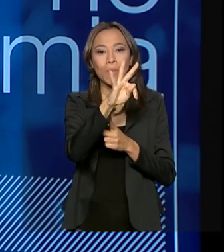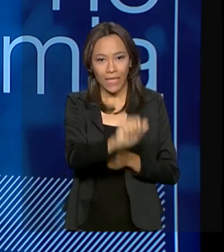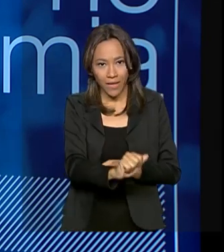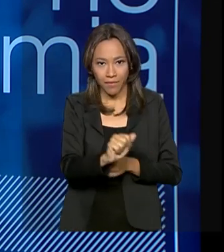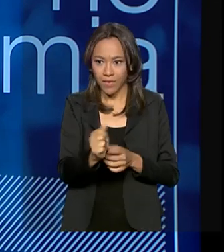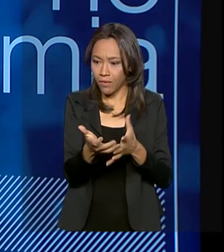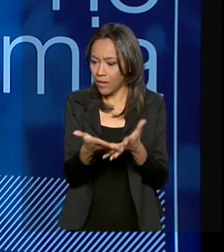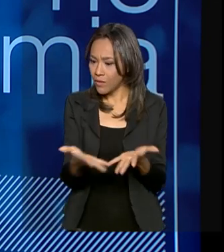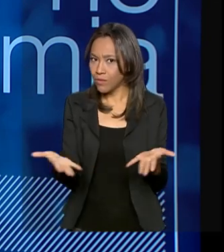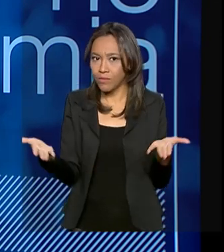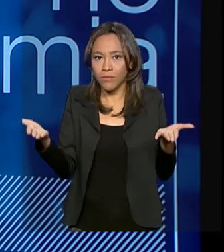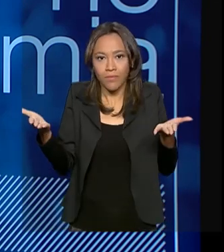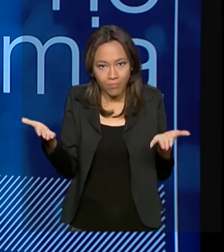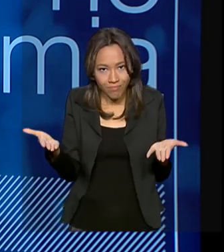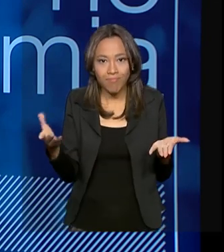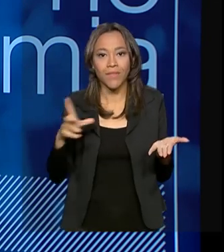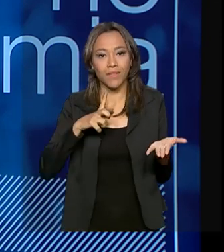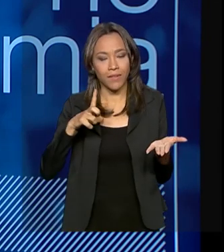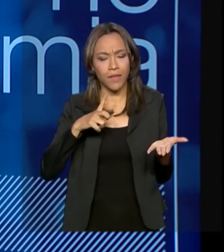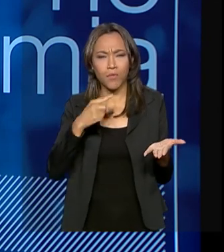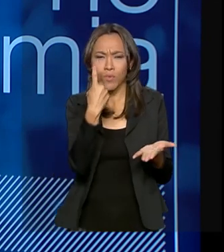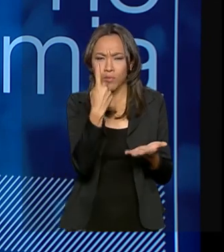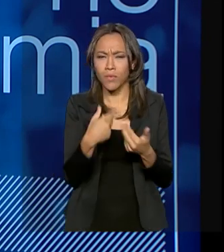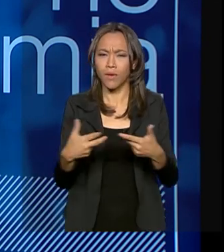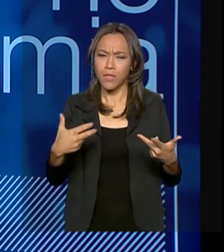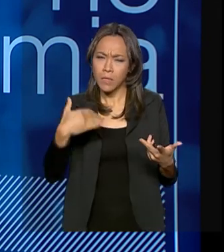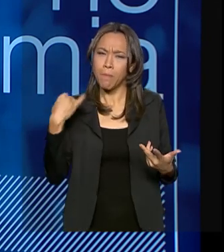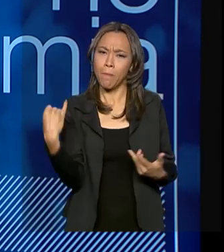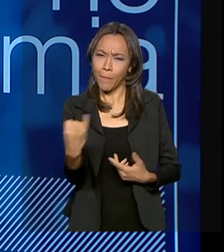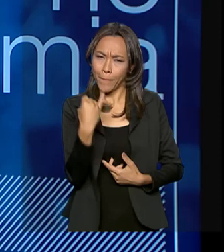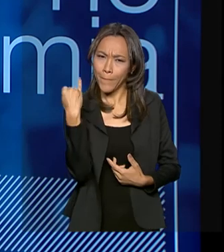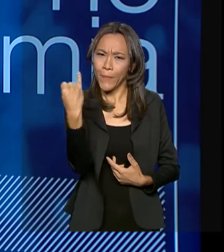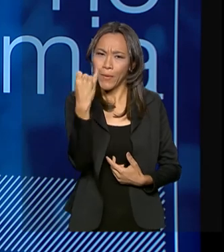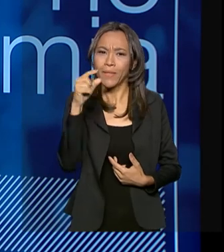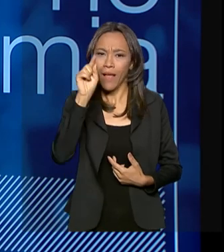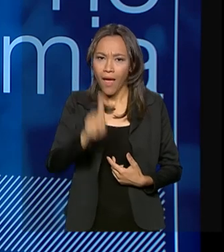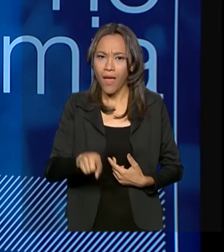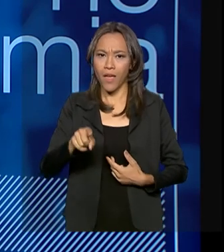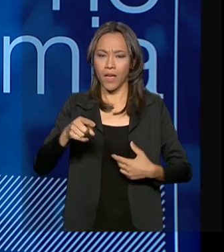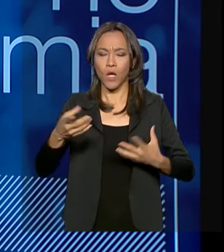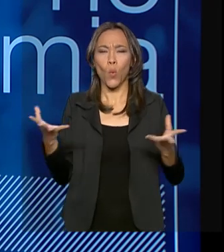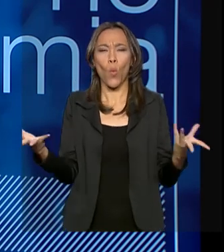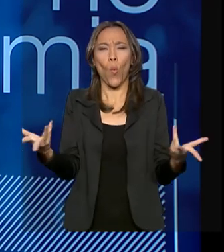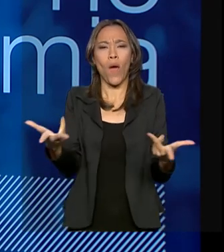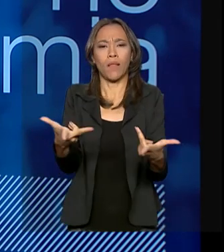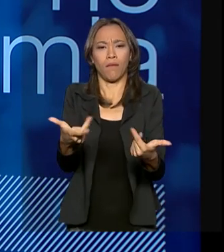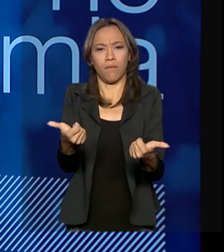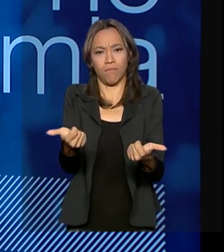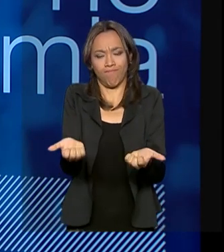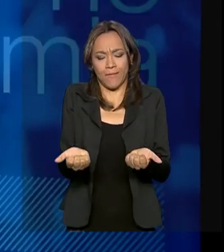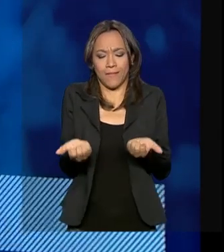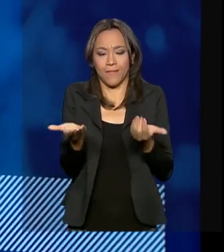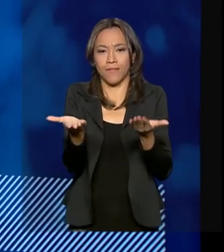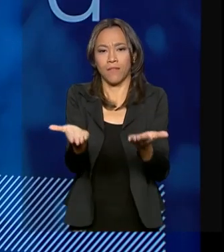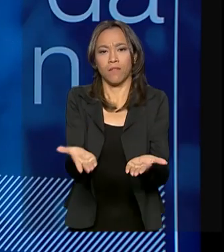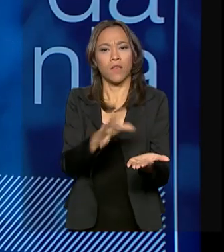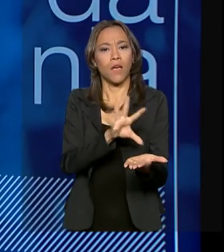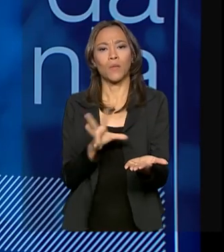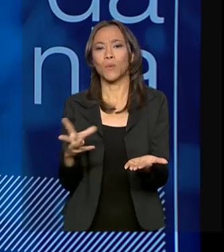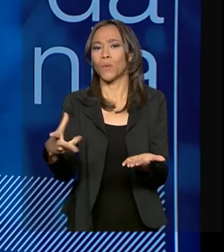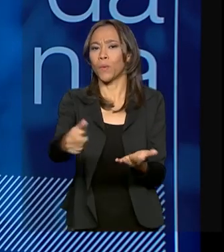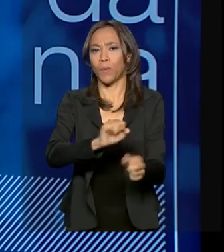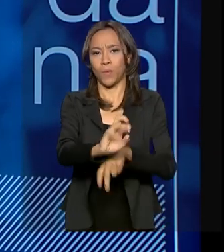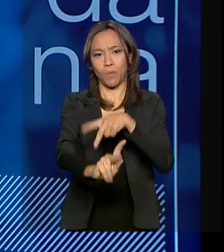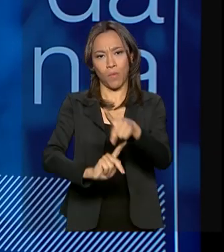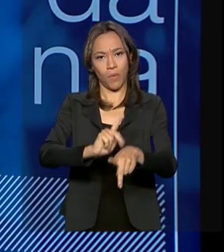universo e temos uma questão muito importante, que é servir com qualidade todos os brasileiros,